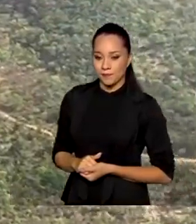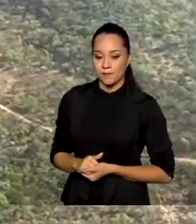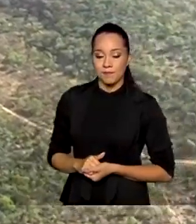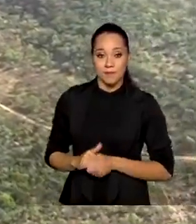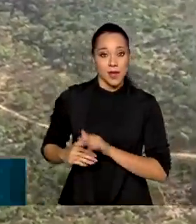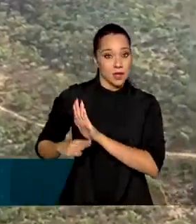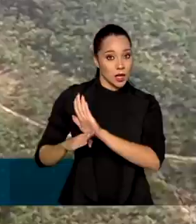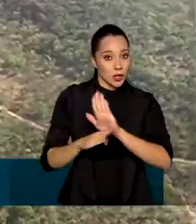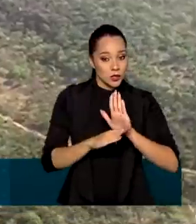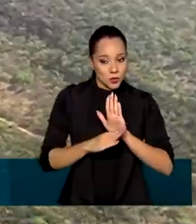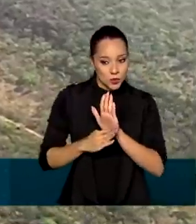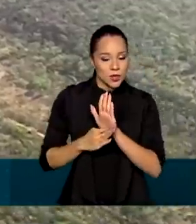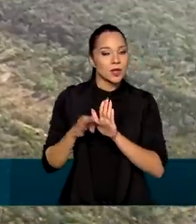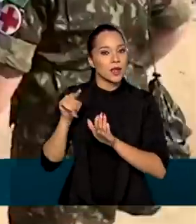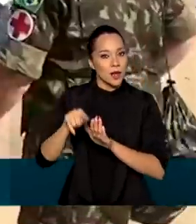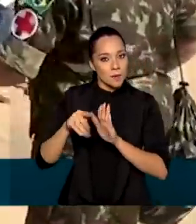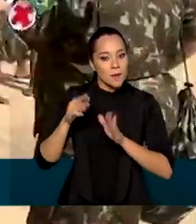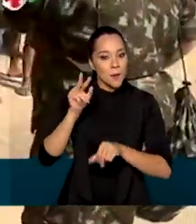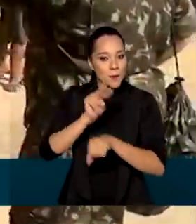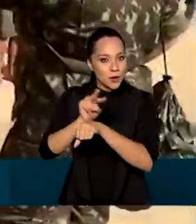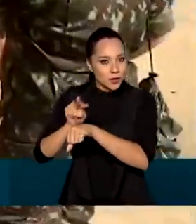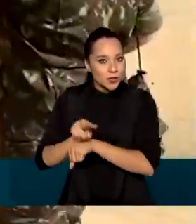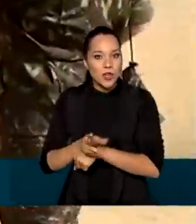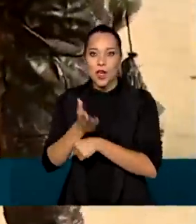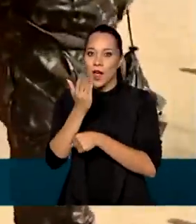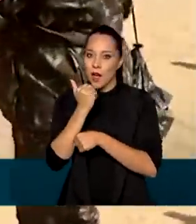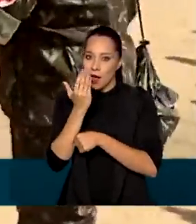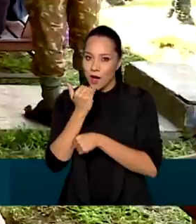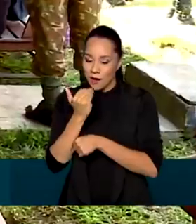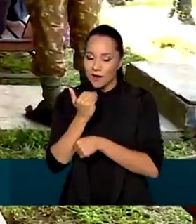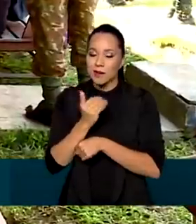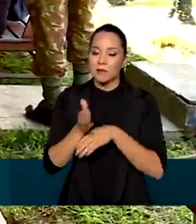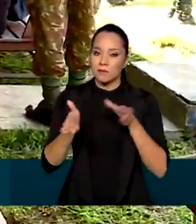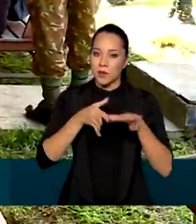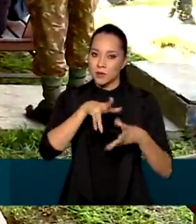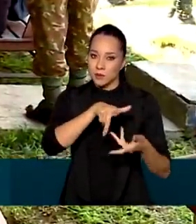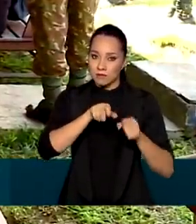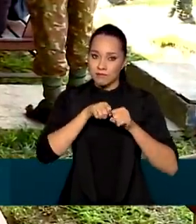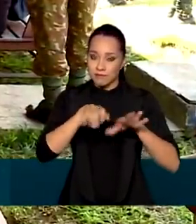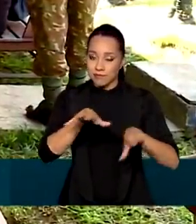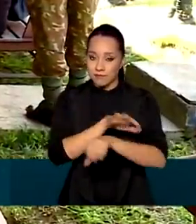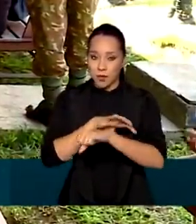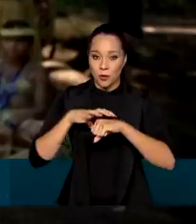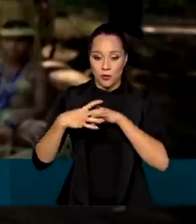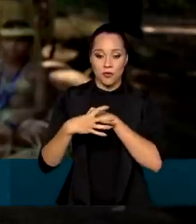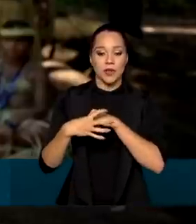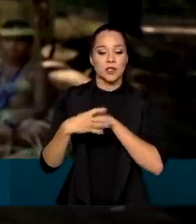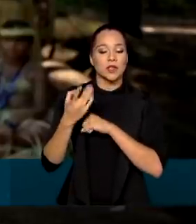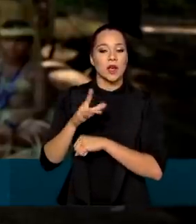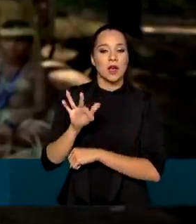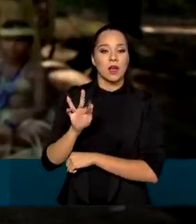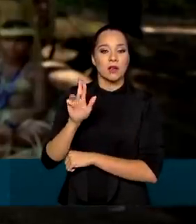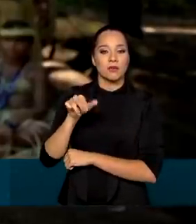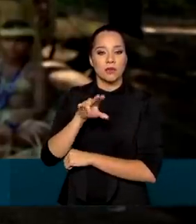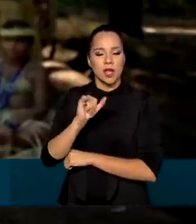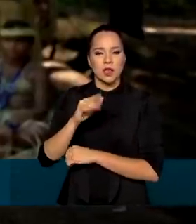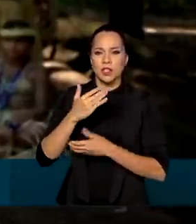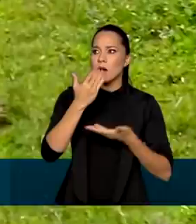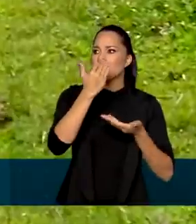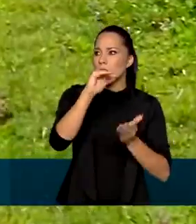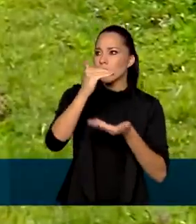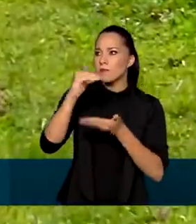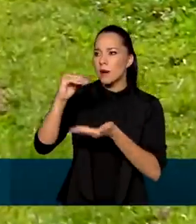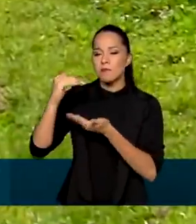Ajuda que chega para proteger e alimentar. Durante a pandemia do novo coronavírus, a FUNAI já distribuiu